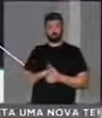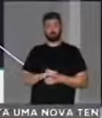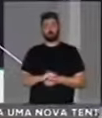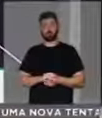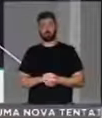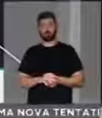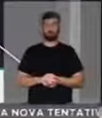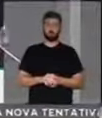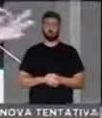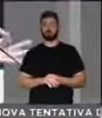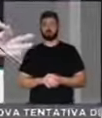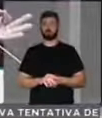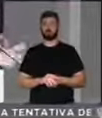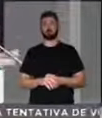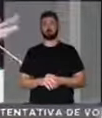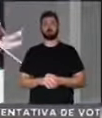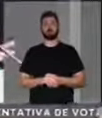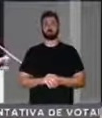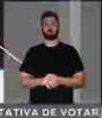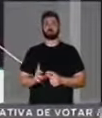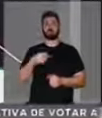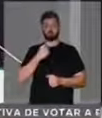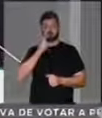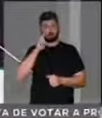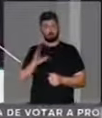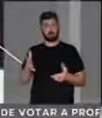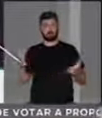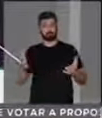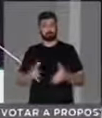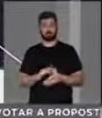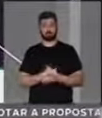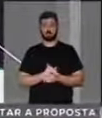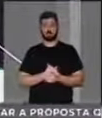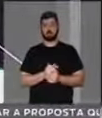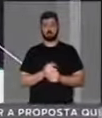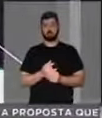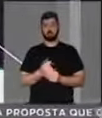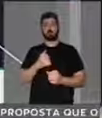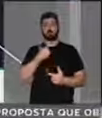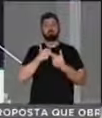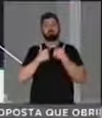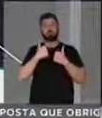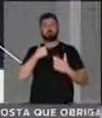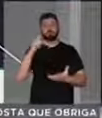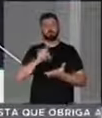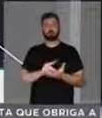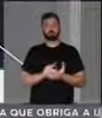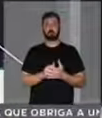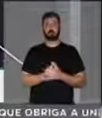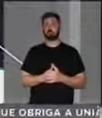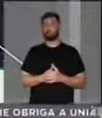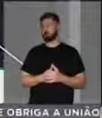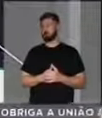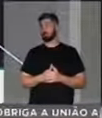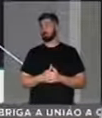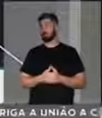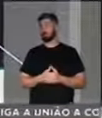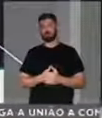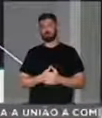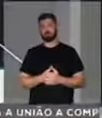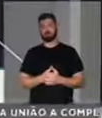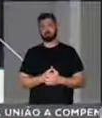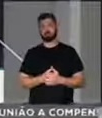vontade enorme de impedir de qualquer